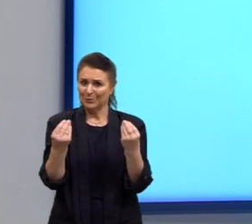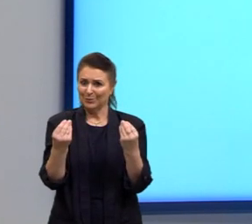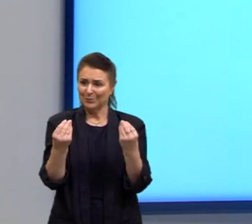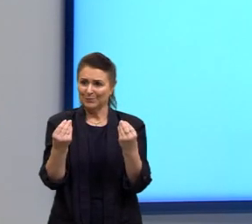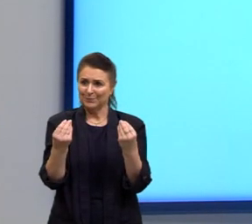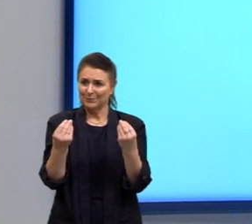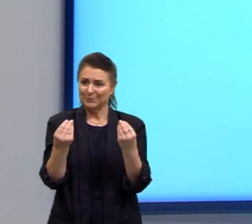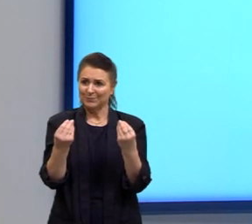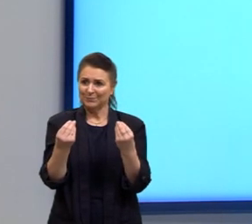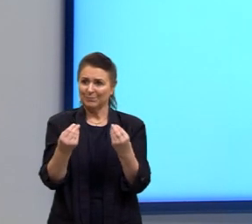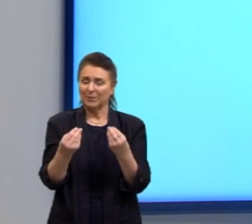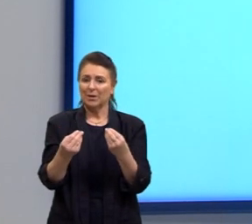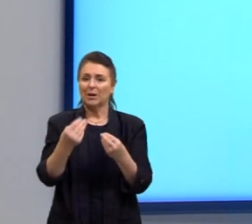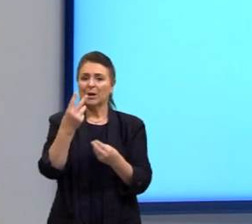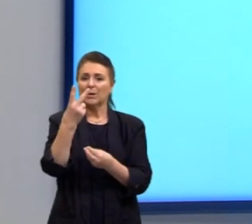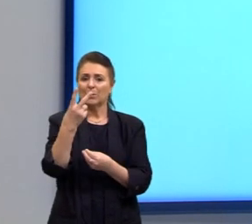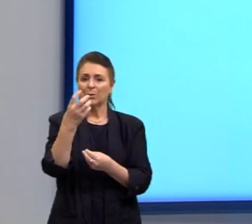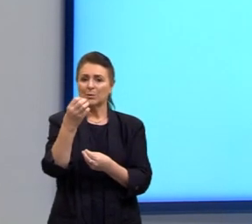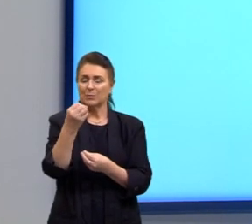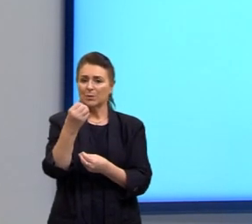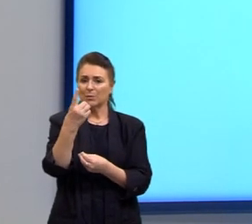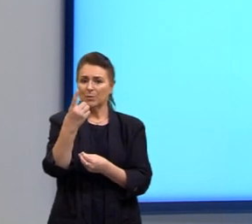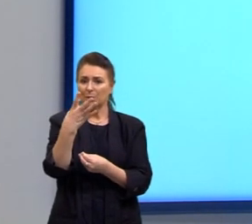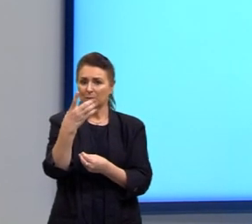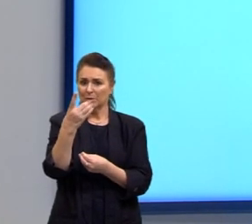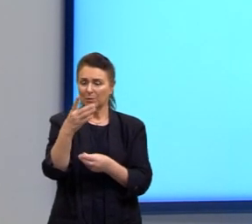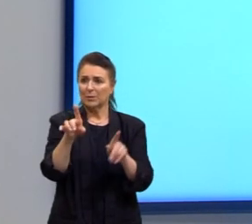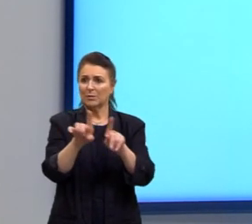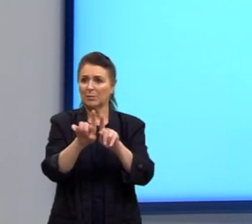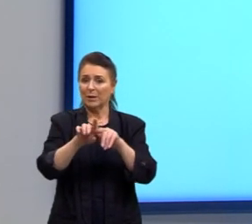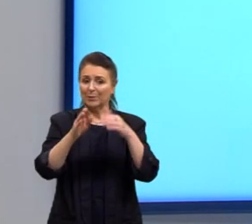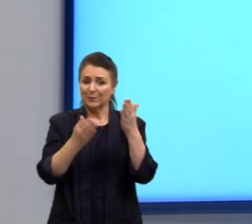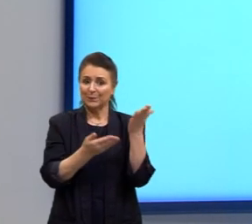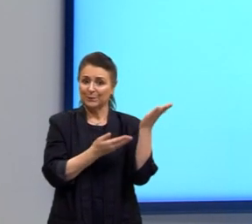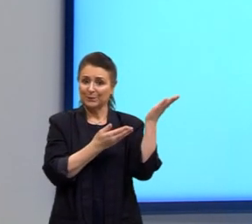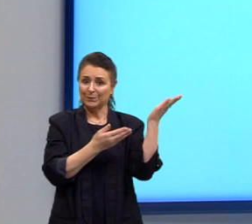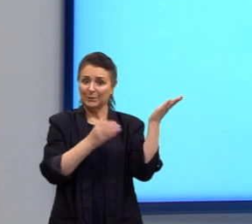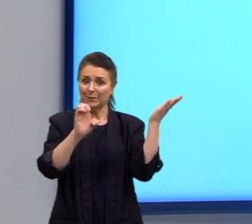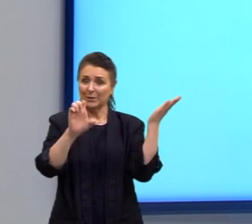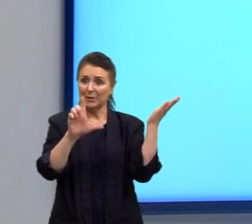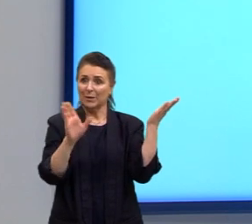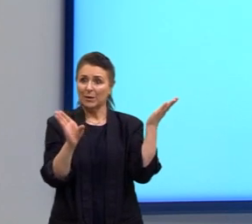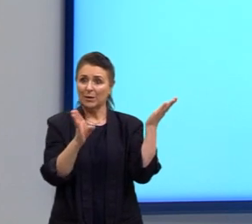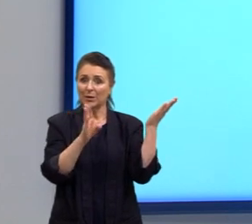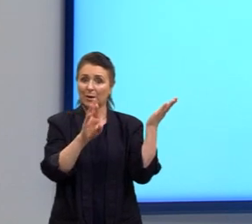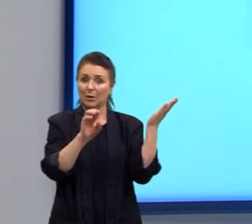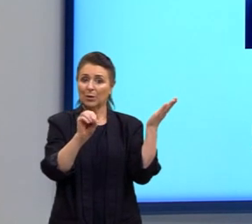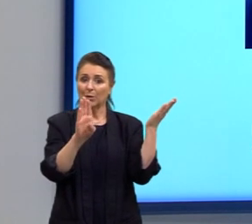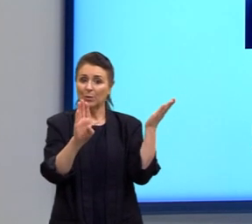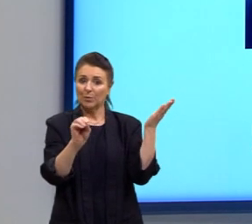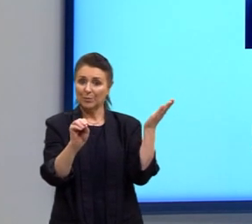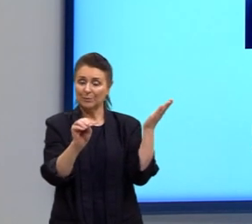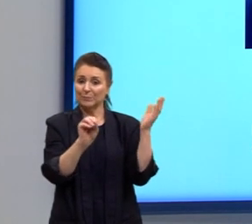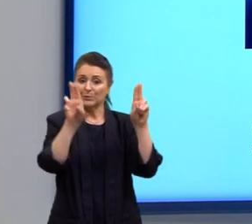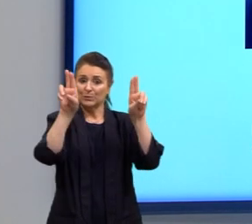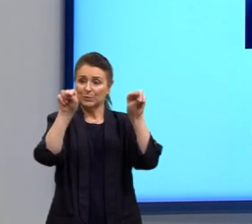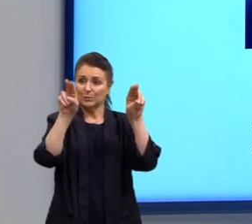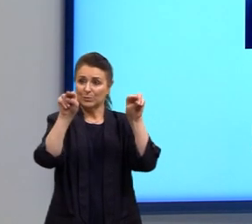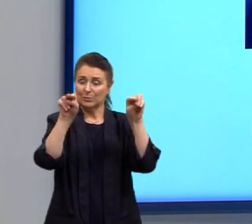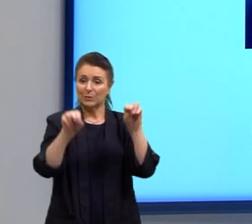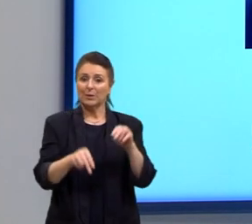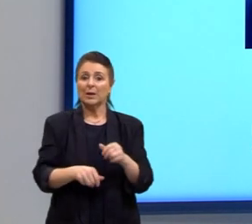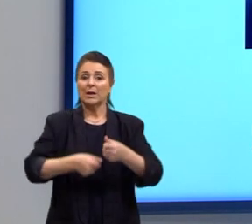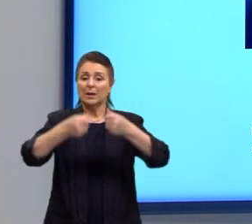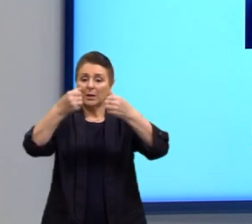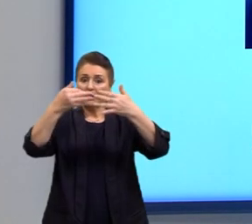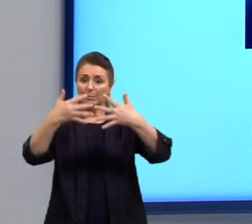Aqui, em 2014, temos El Robo, que fala do tempo